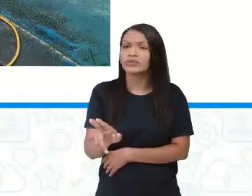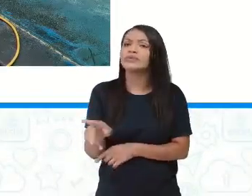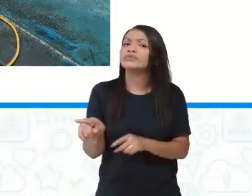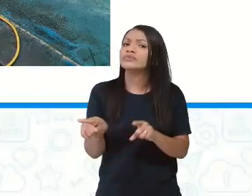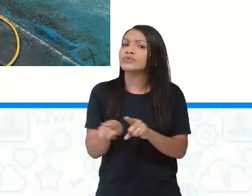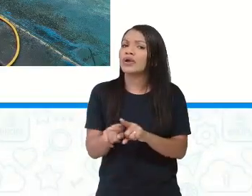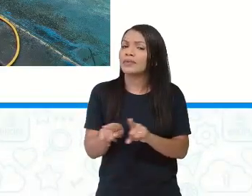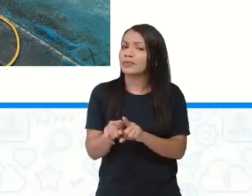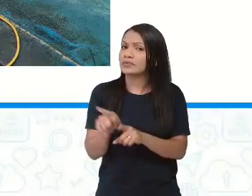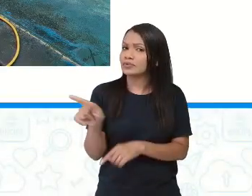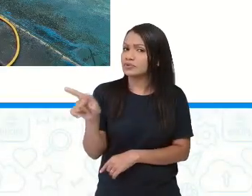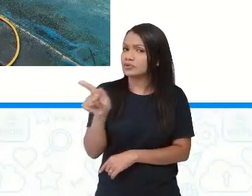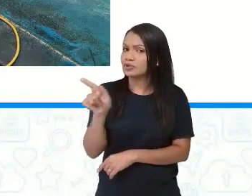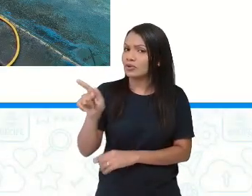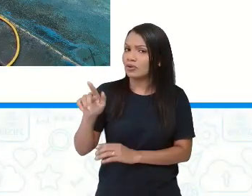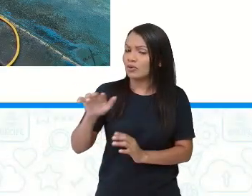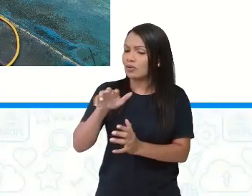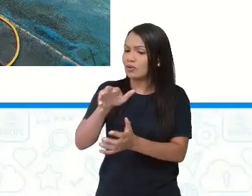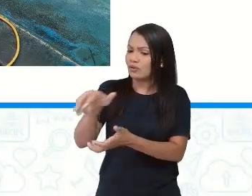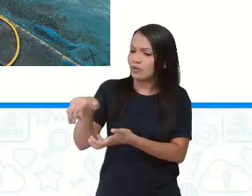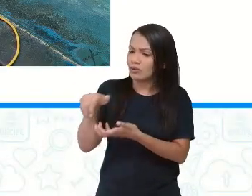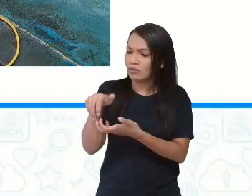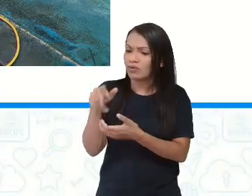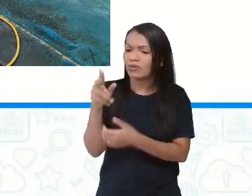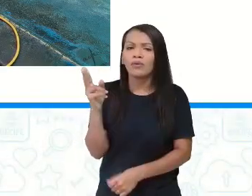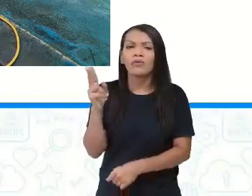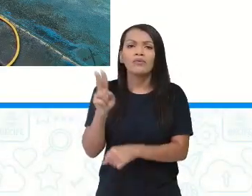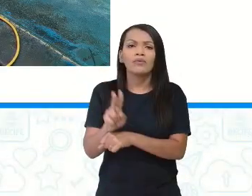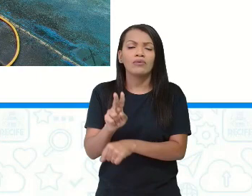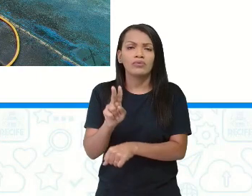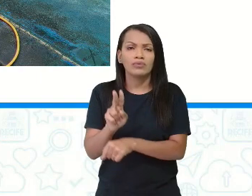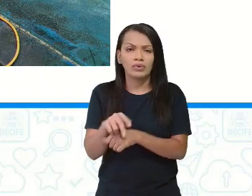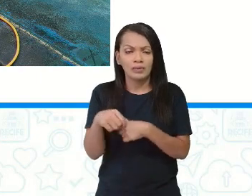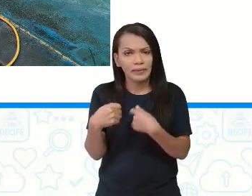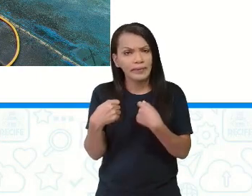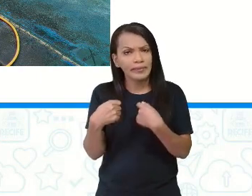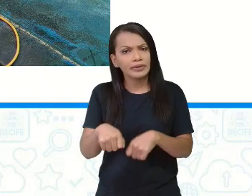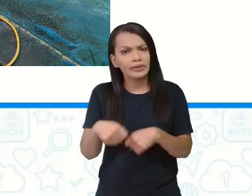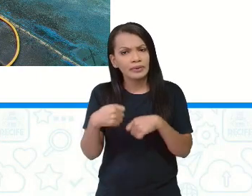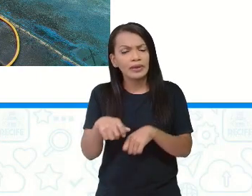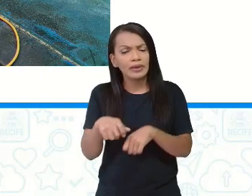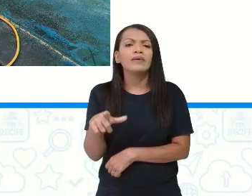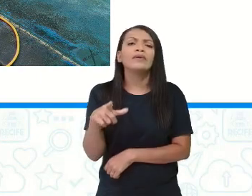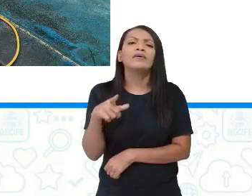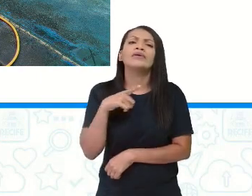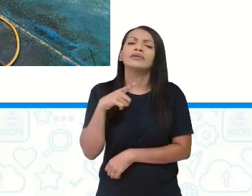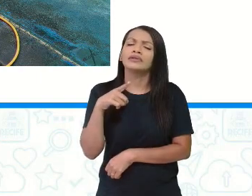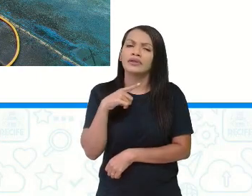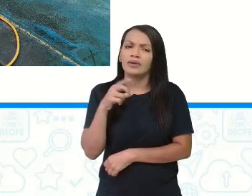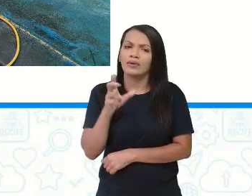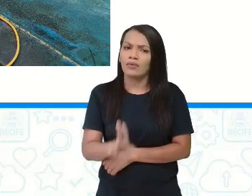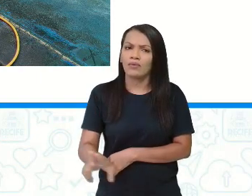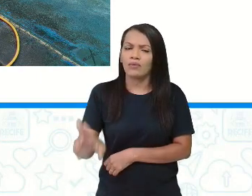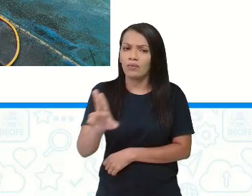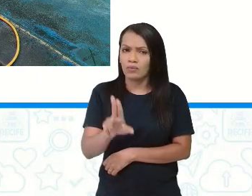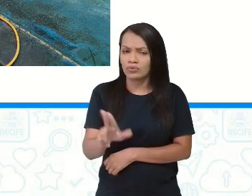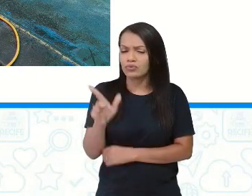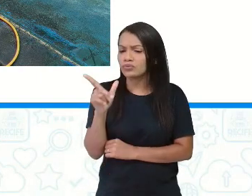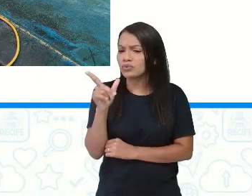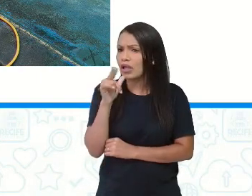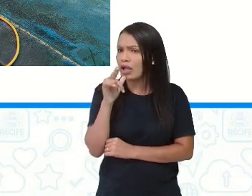geografia, hein? O cuidado que precisamos ter com o consumo dessa água.